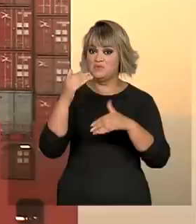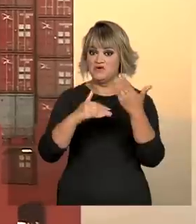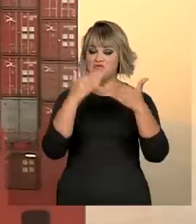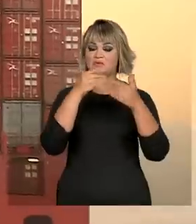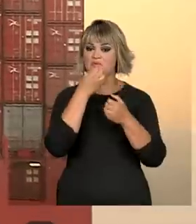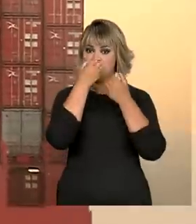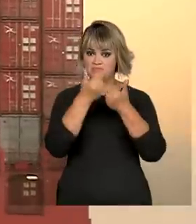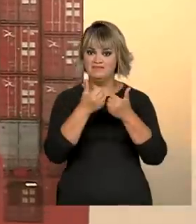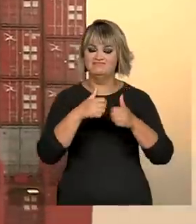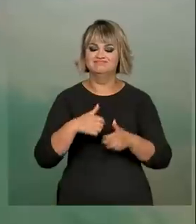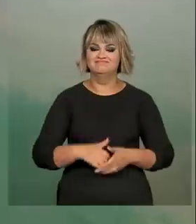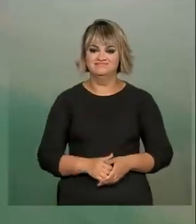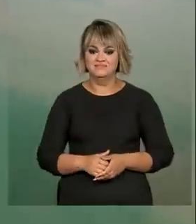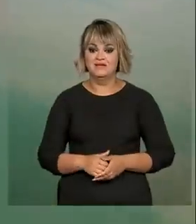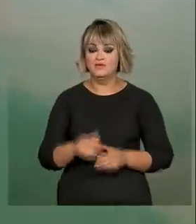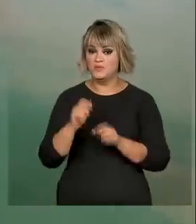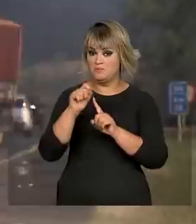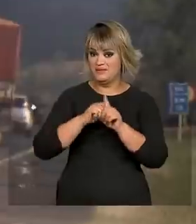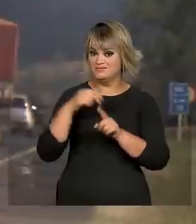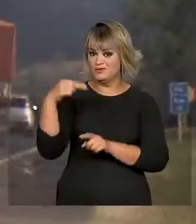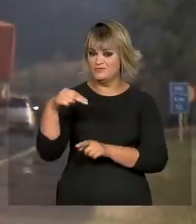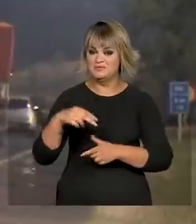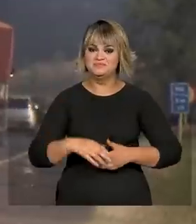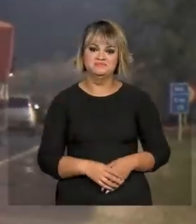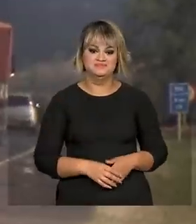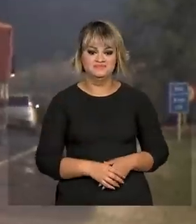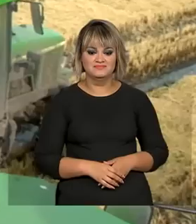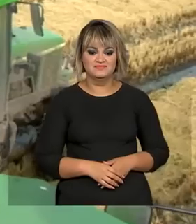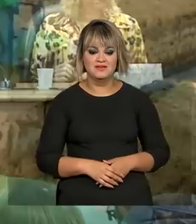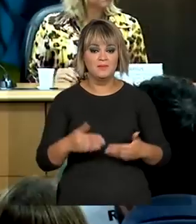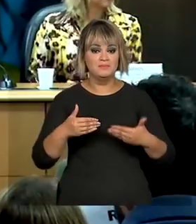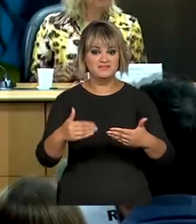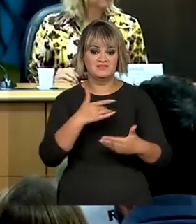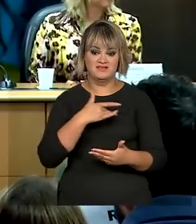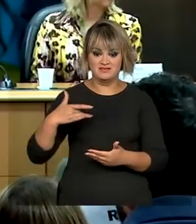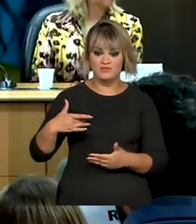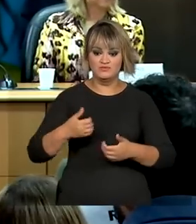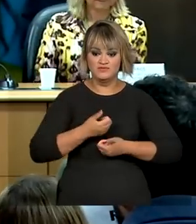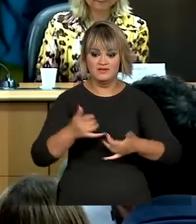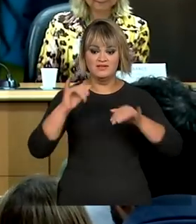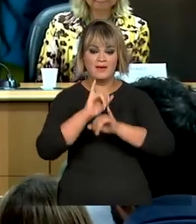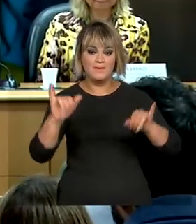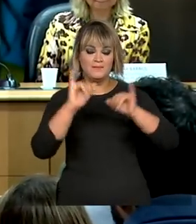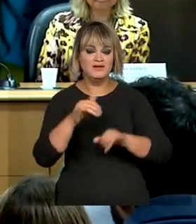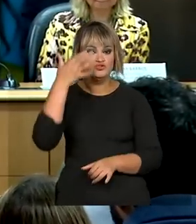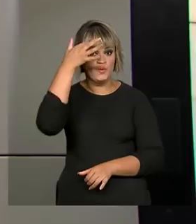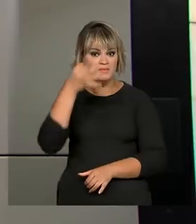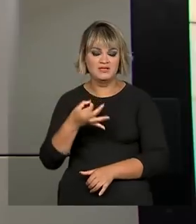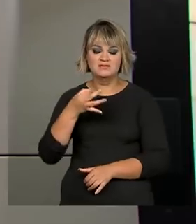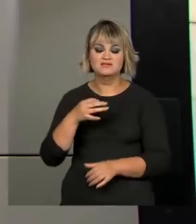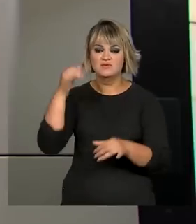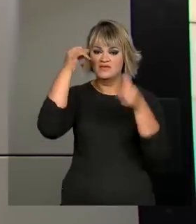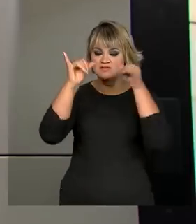maior saldo da balança comercial para o mês de novembro. Ministério da Saúde lança campanha de conscientização